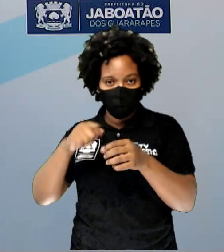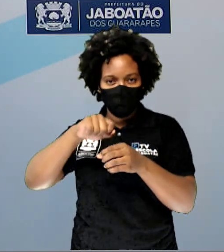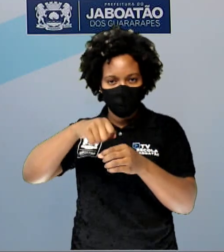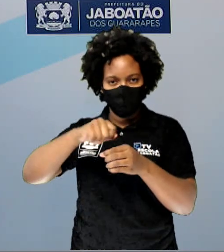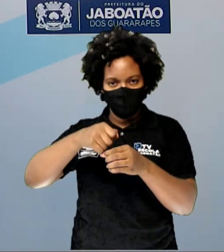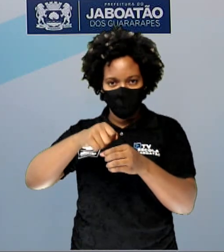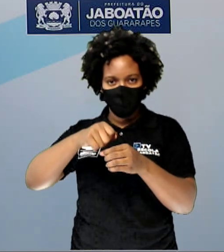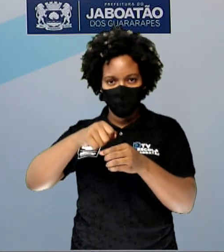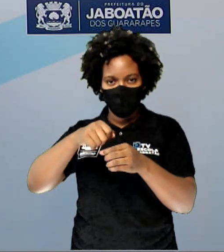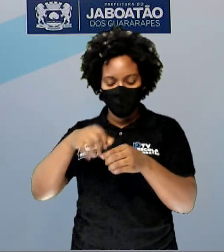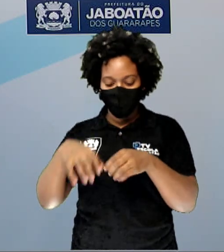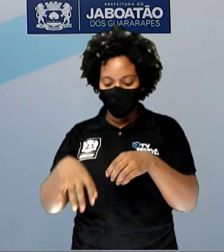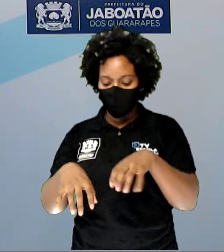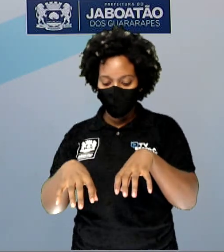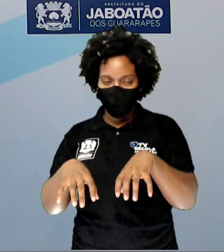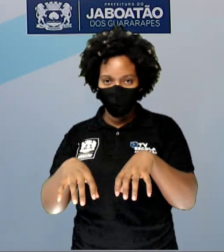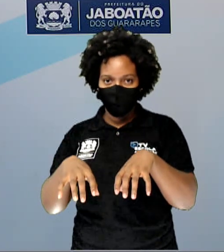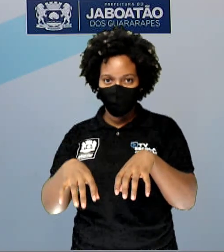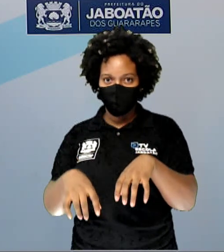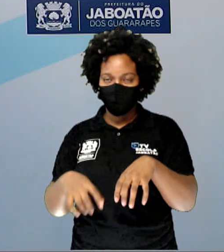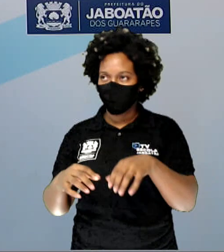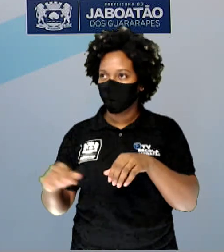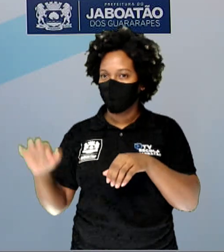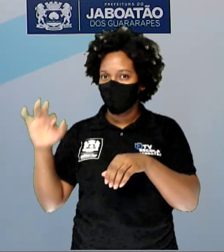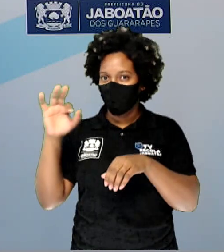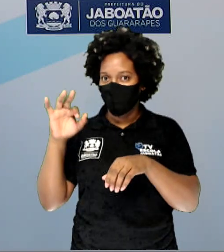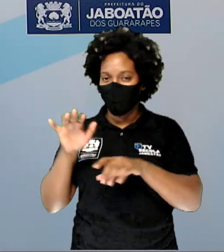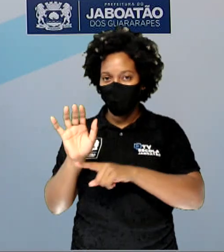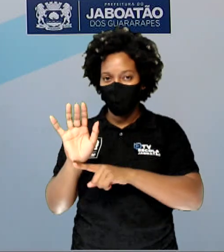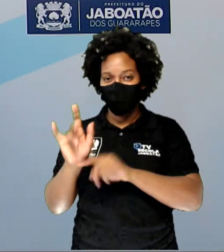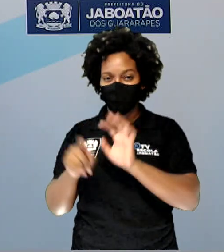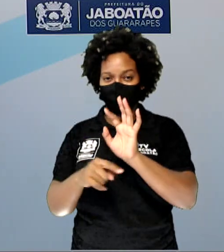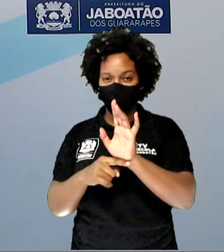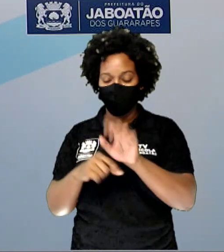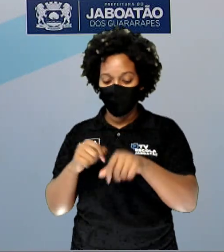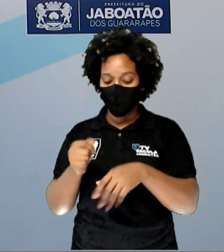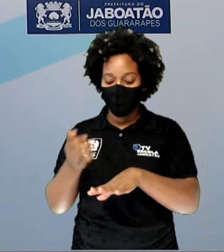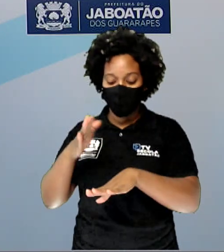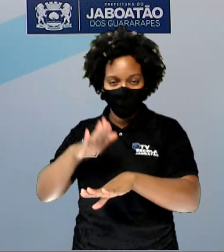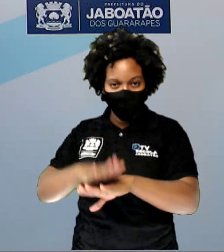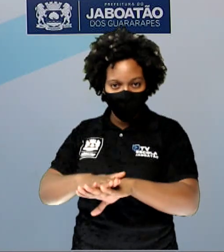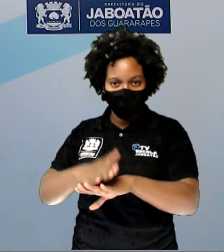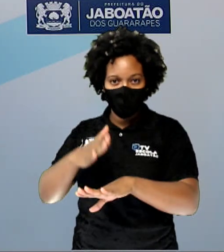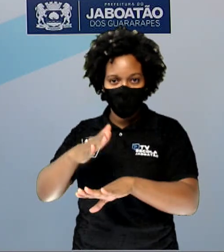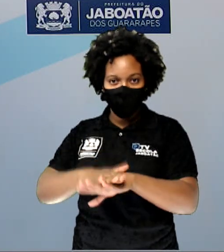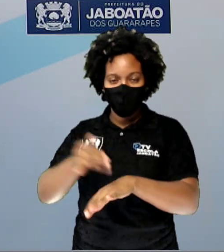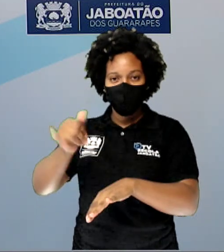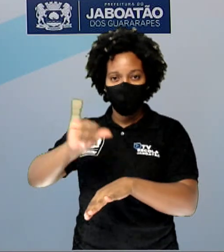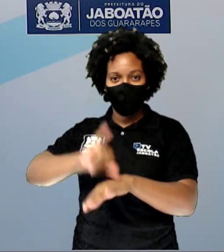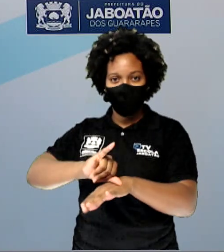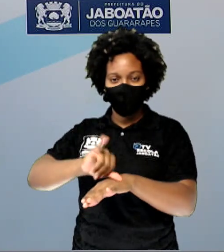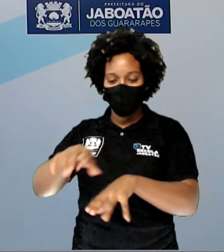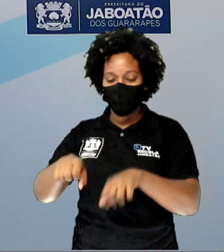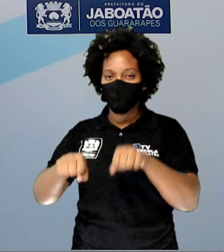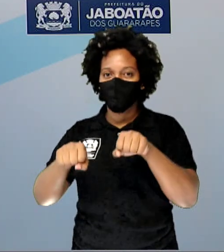Esse barbante precisa ser da altura da sua mão para que você possa pisar na lata e segurar para se apoiar com o